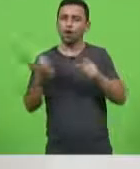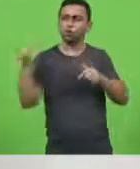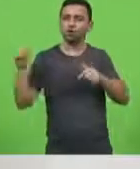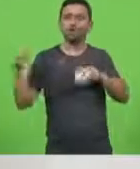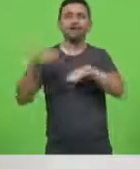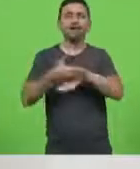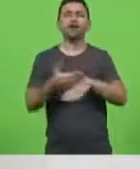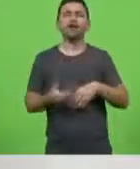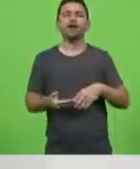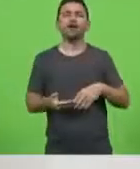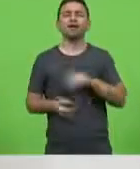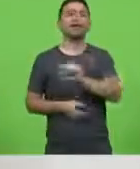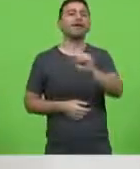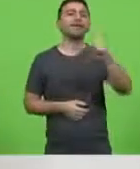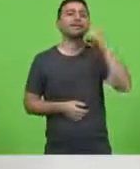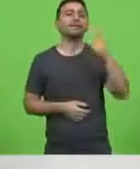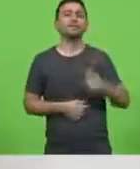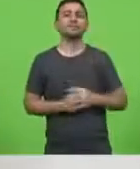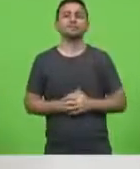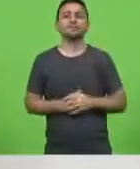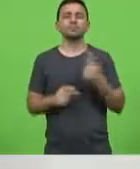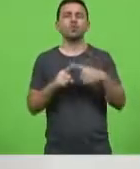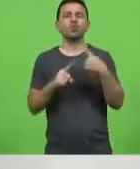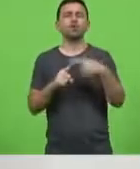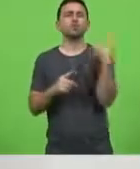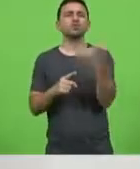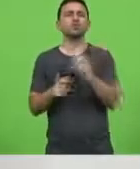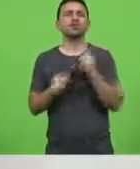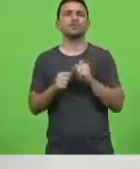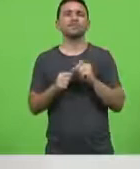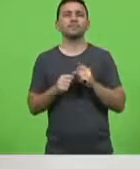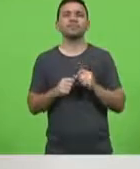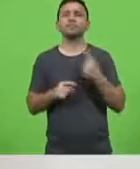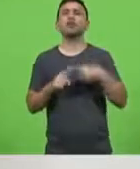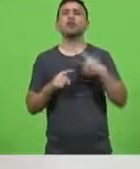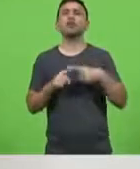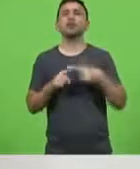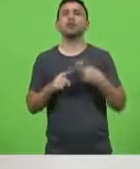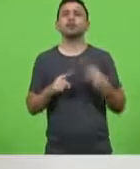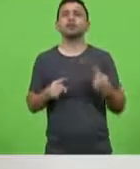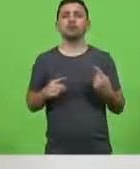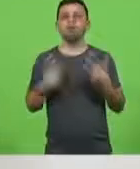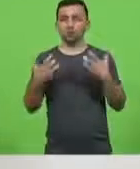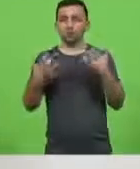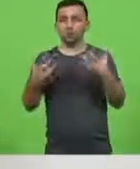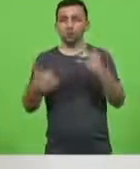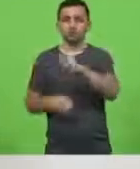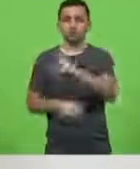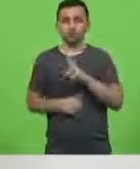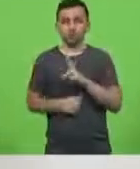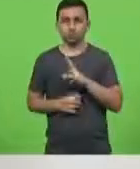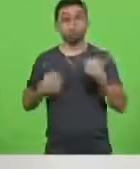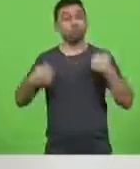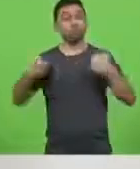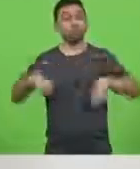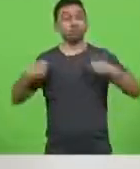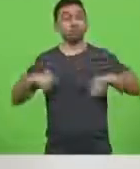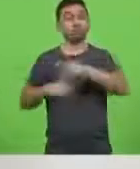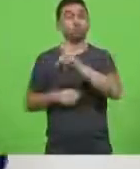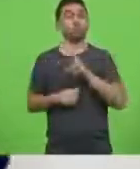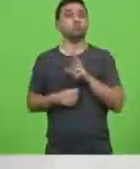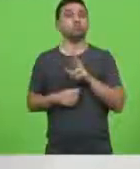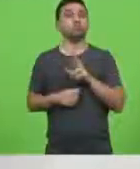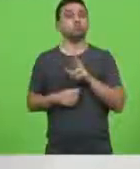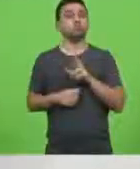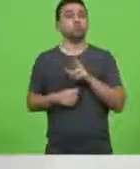a quem interessa isso por que fazemos isso por que fazemos isso eu quero respostas eu preciso de respostas eu quero